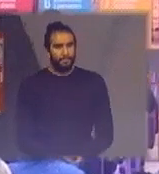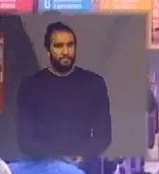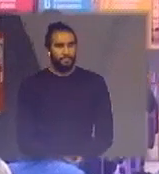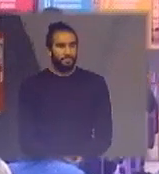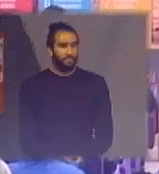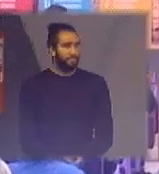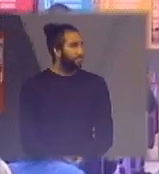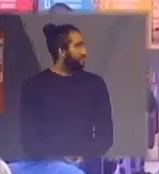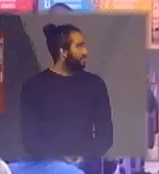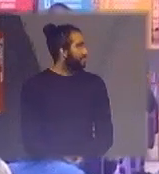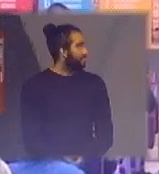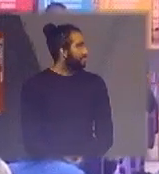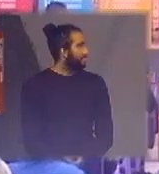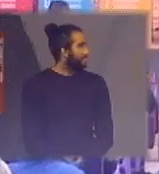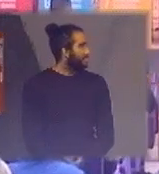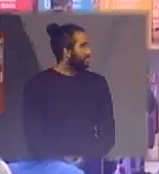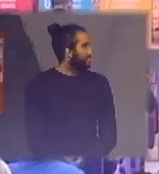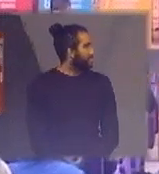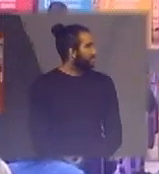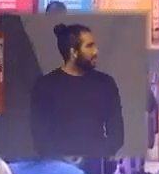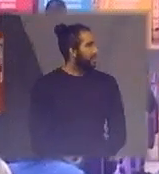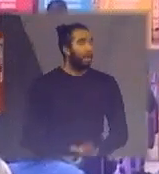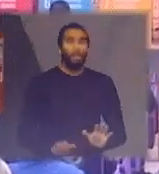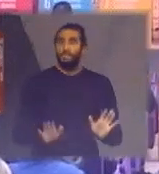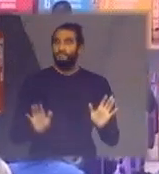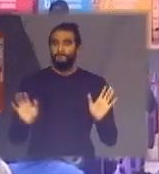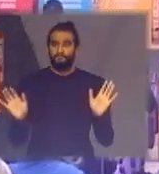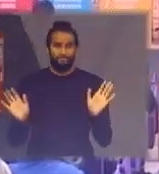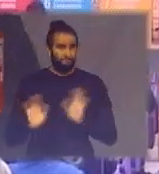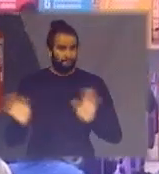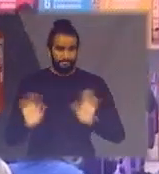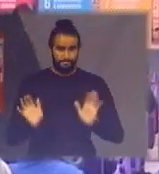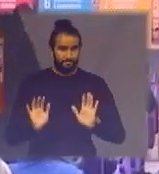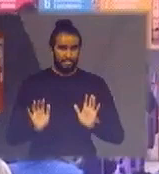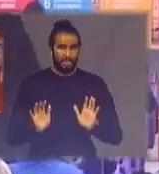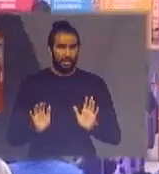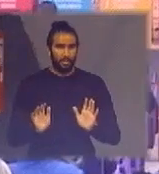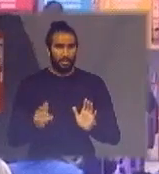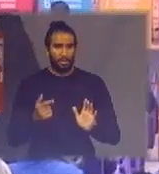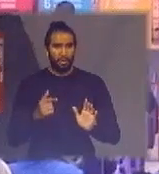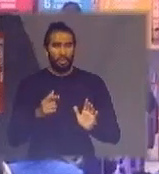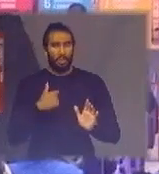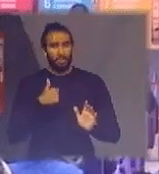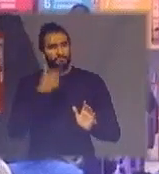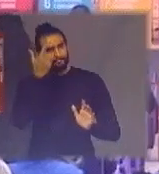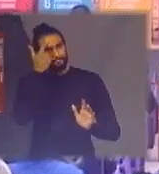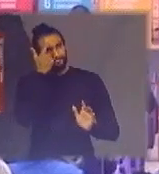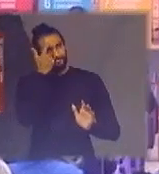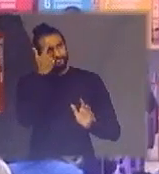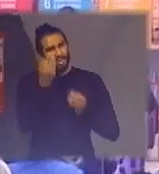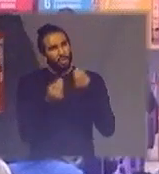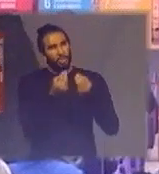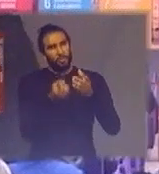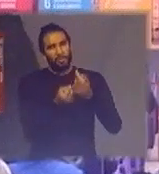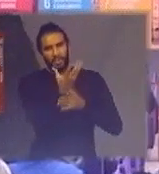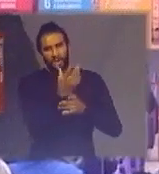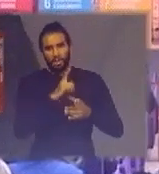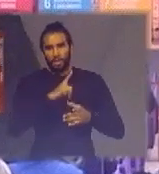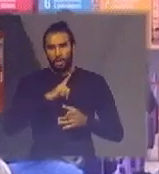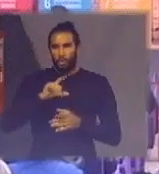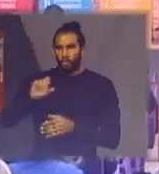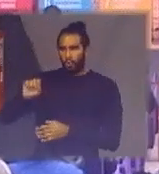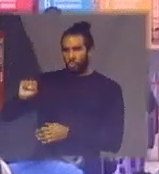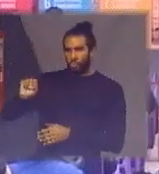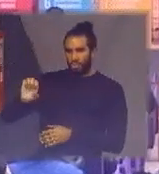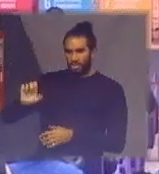de novo você não ainda não não colocam estamos pensando em criar um selo específico